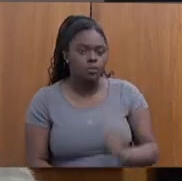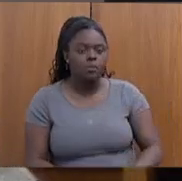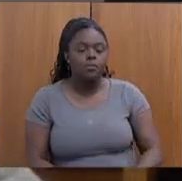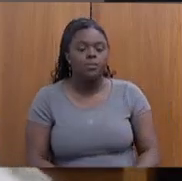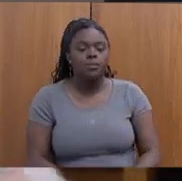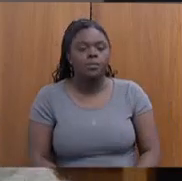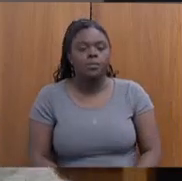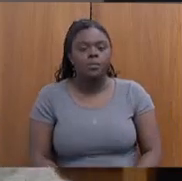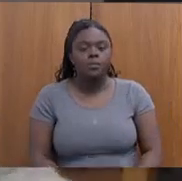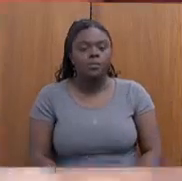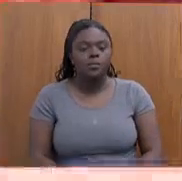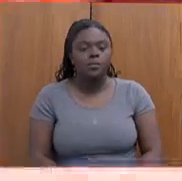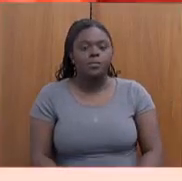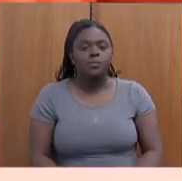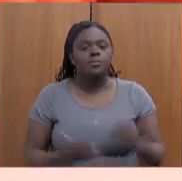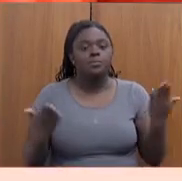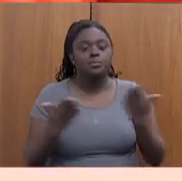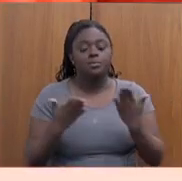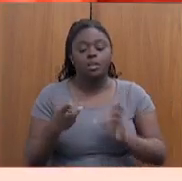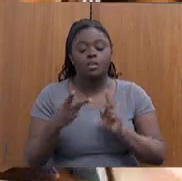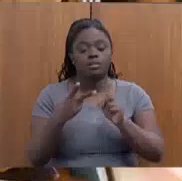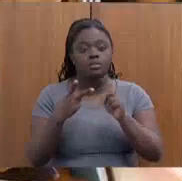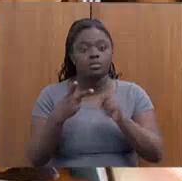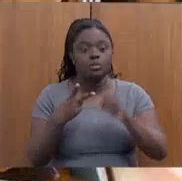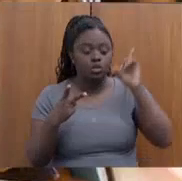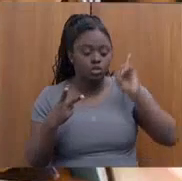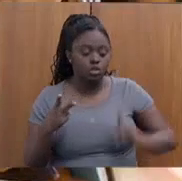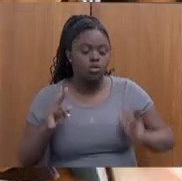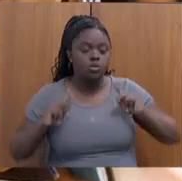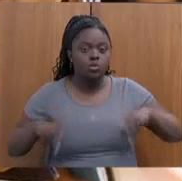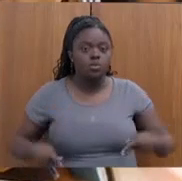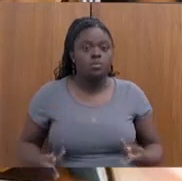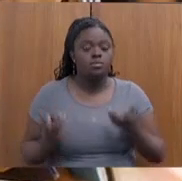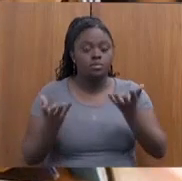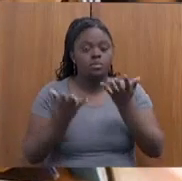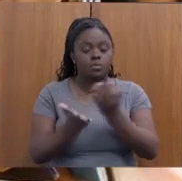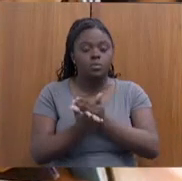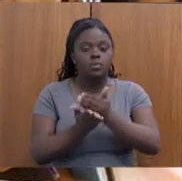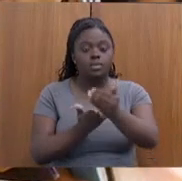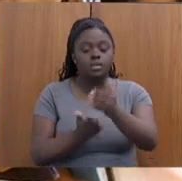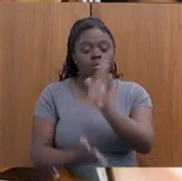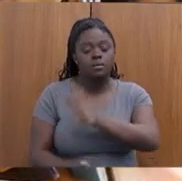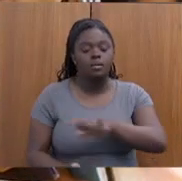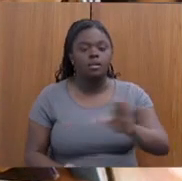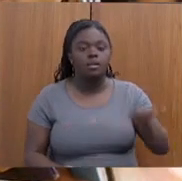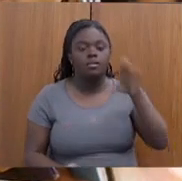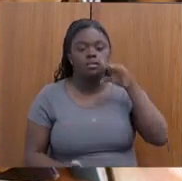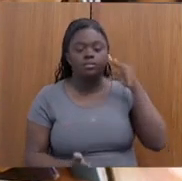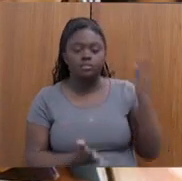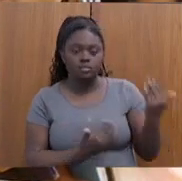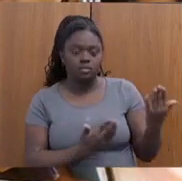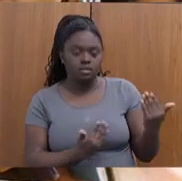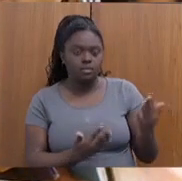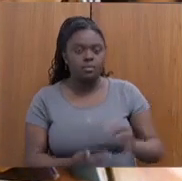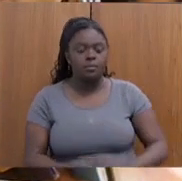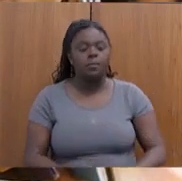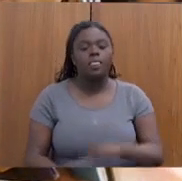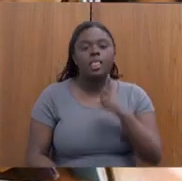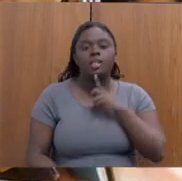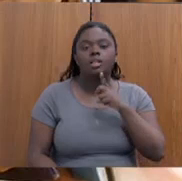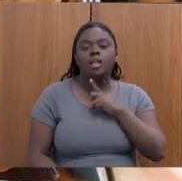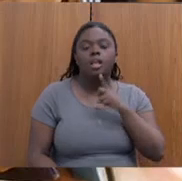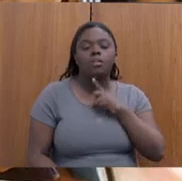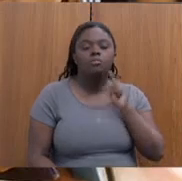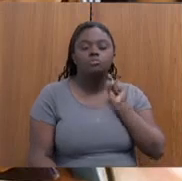Vamos agora para direitos humanos. Gostaria de começar com criança e adolescente e juventude. Nós temos uma previsão de